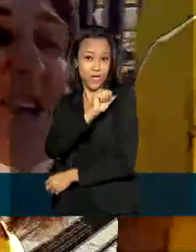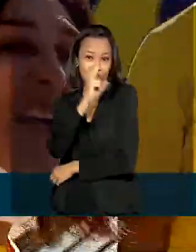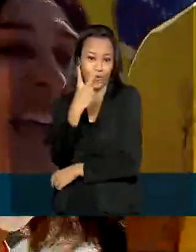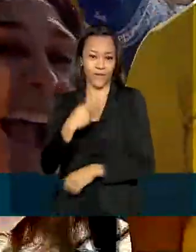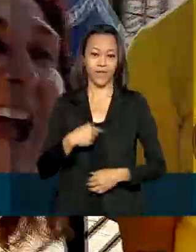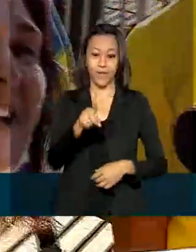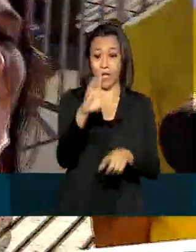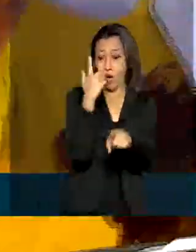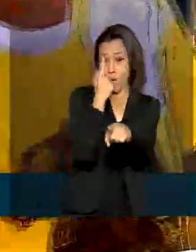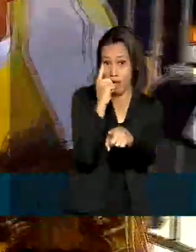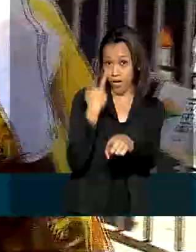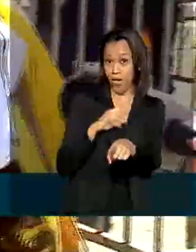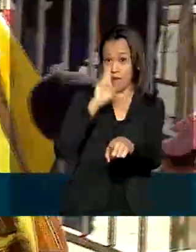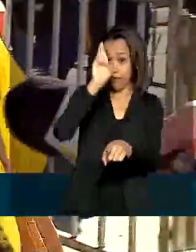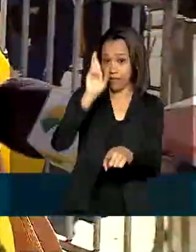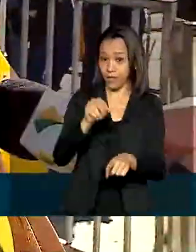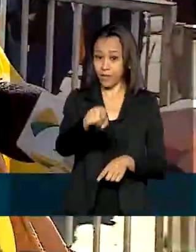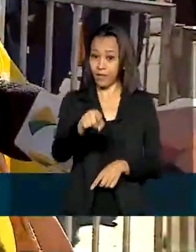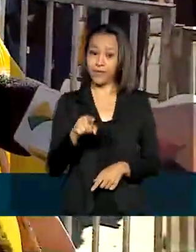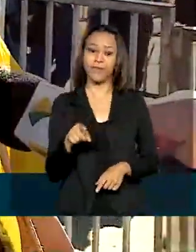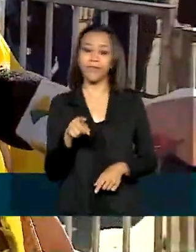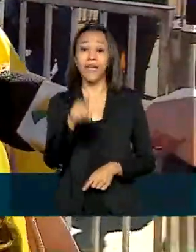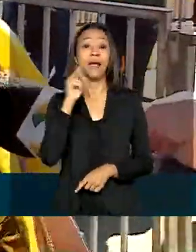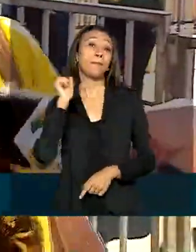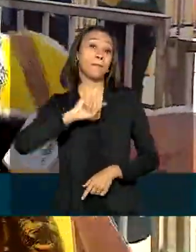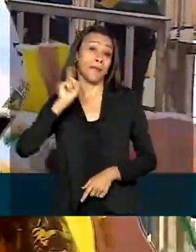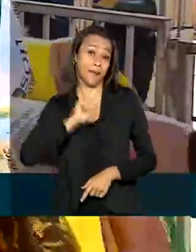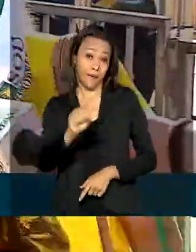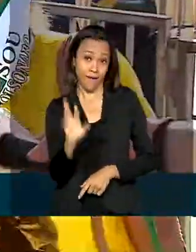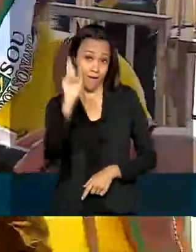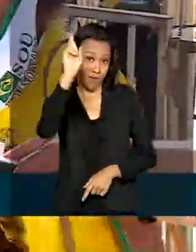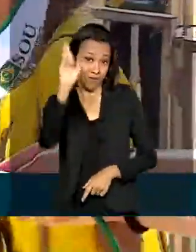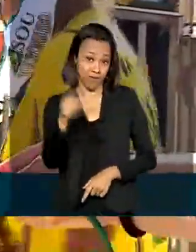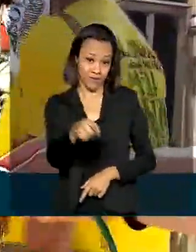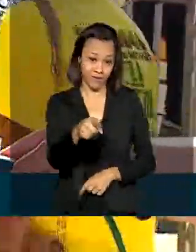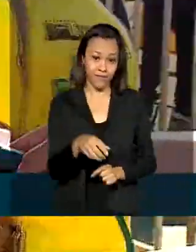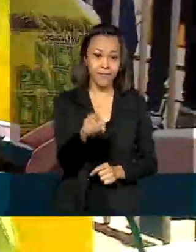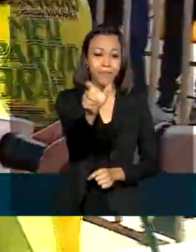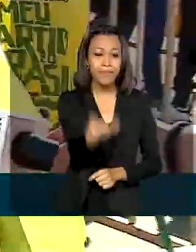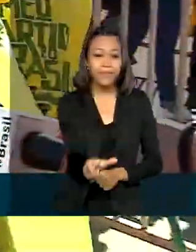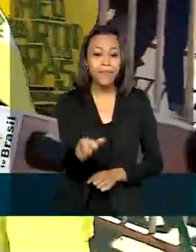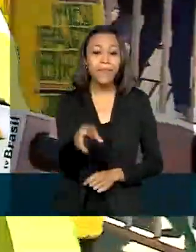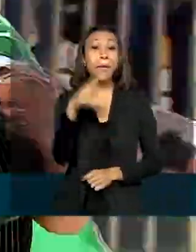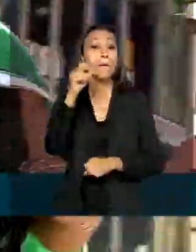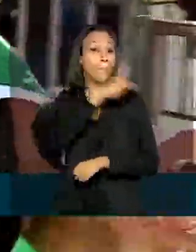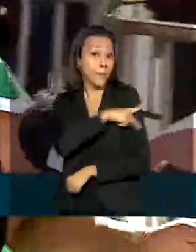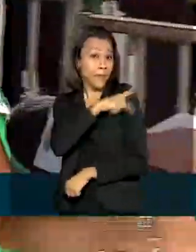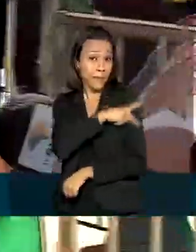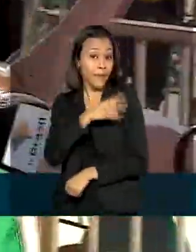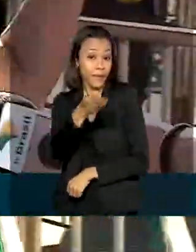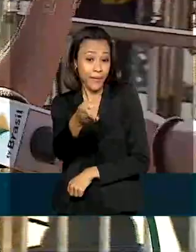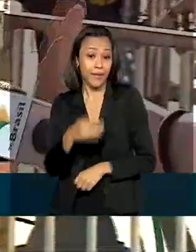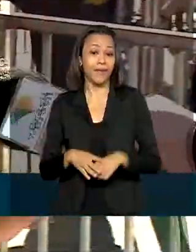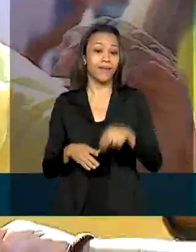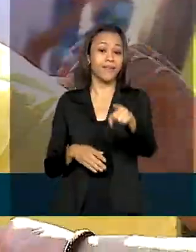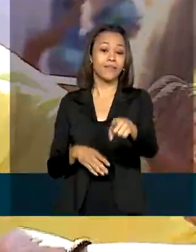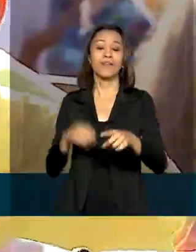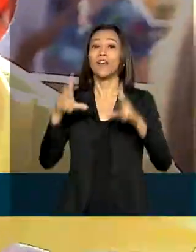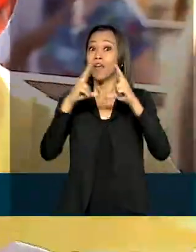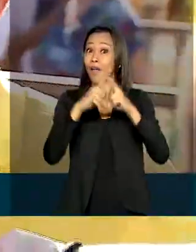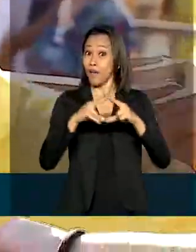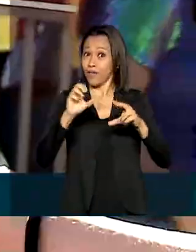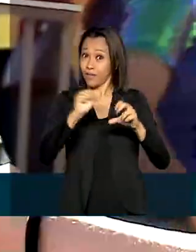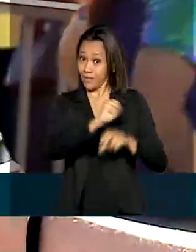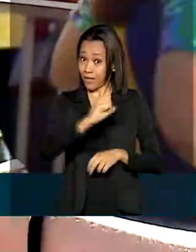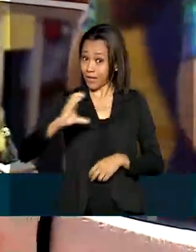Goiânia, Goiás. Mariana, Minas Gerais. Bicos, Piauí. Florianópolis. Boa